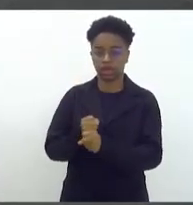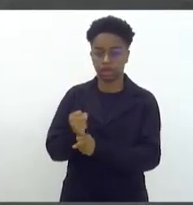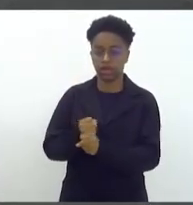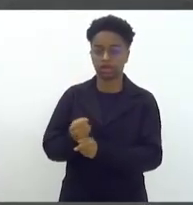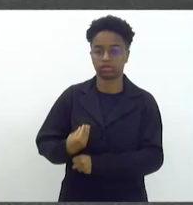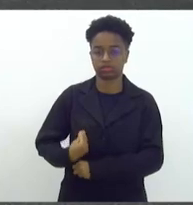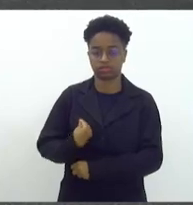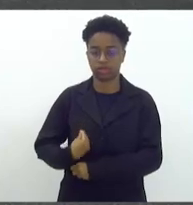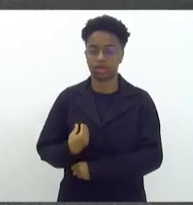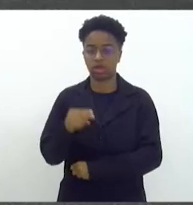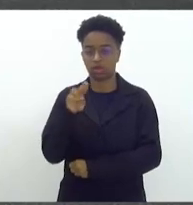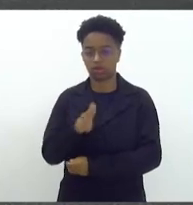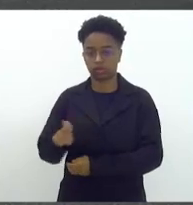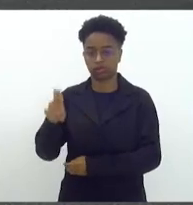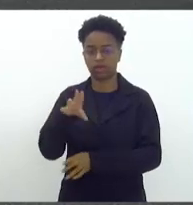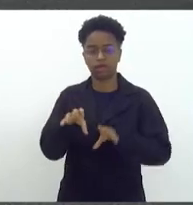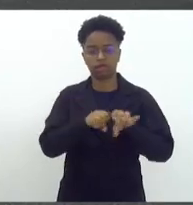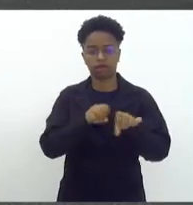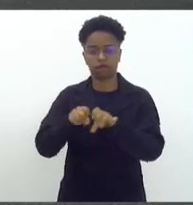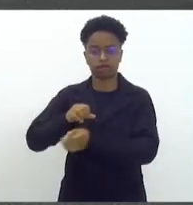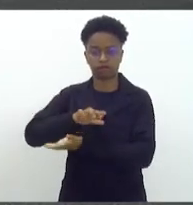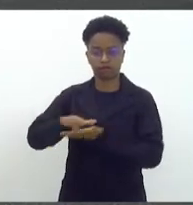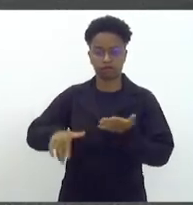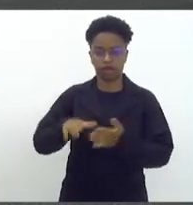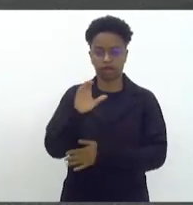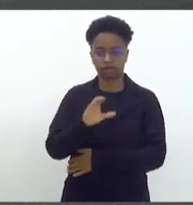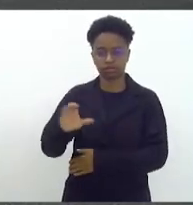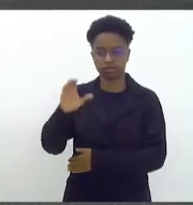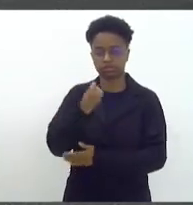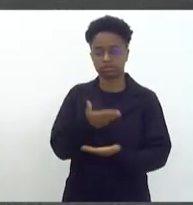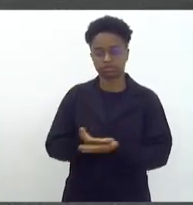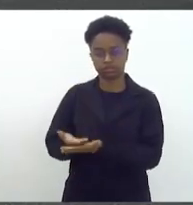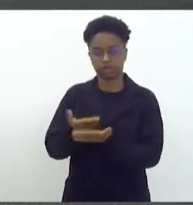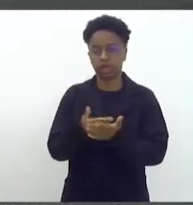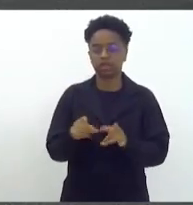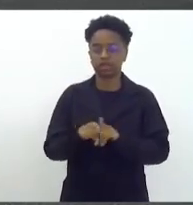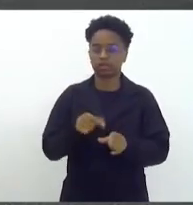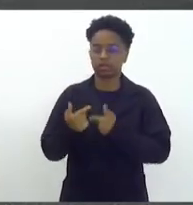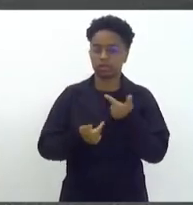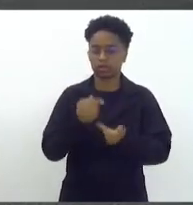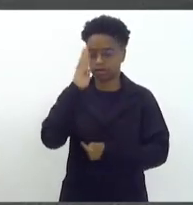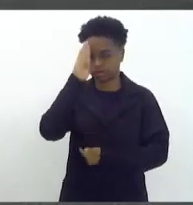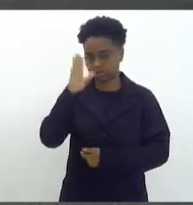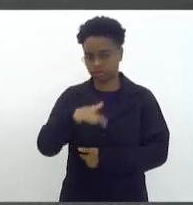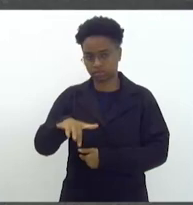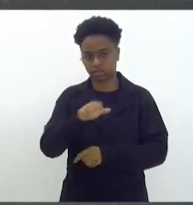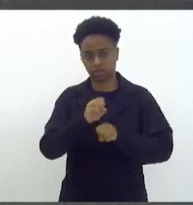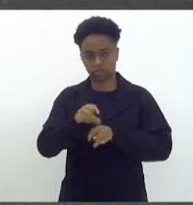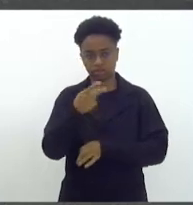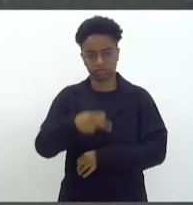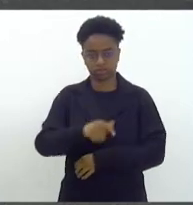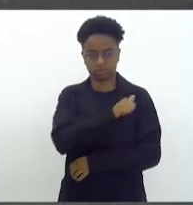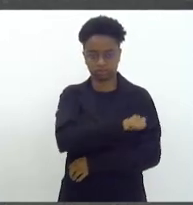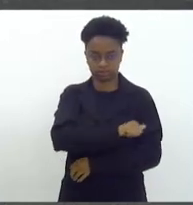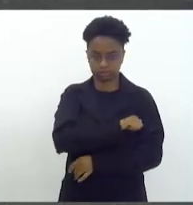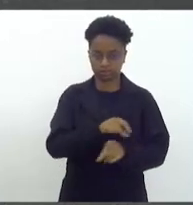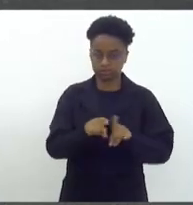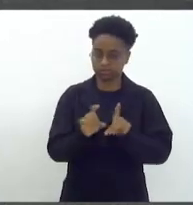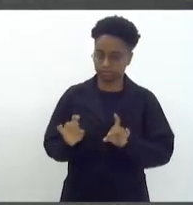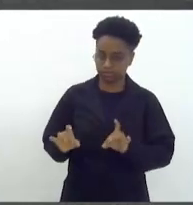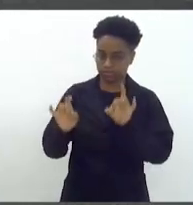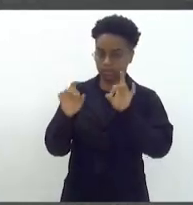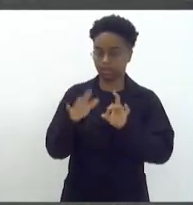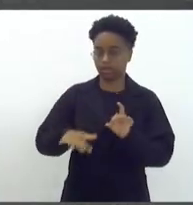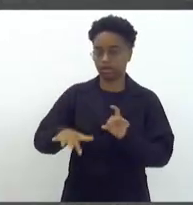universidade que forma tantos cientistas e que tem um trabalho fundamental para a educação do estado do Rio de Janeiro, e, em especial,